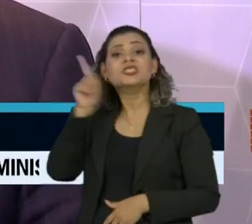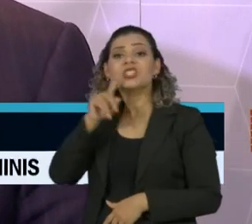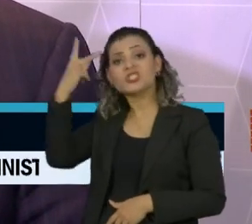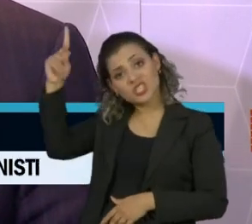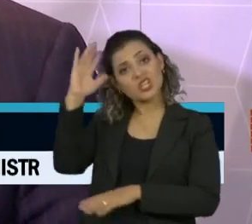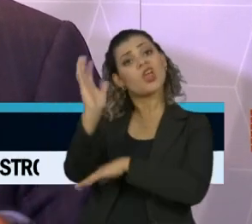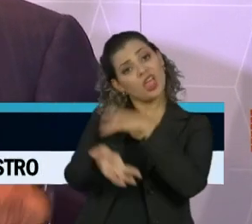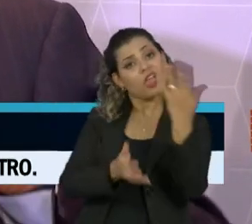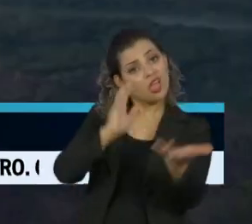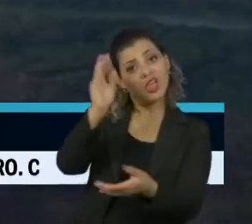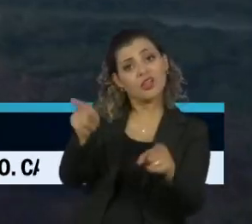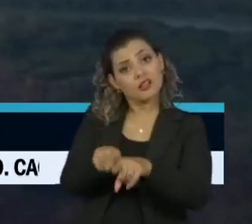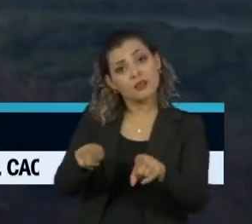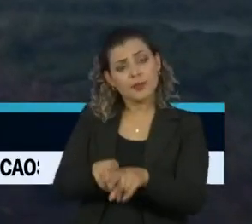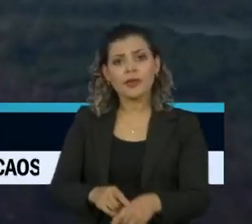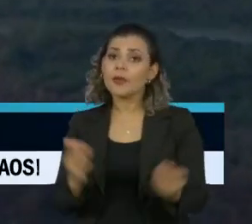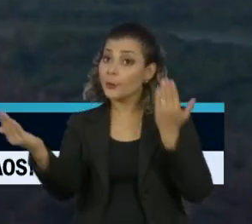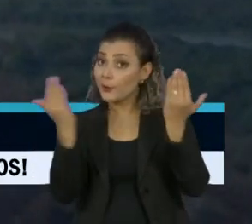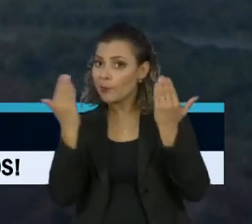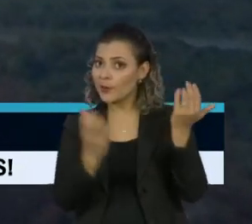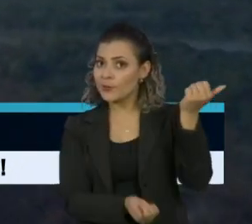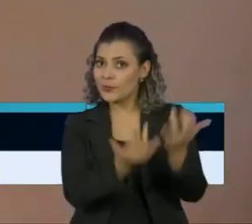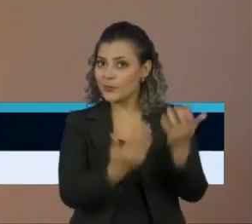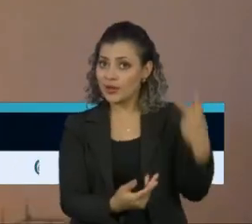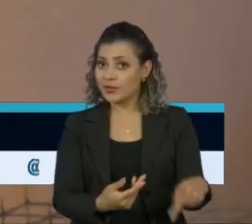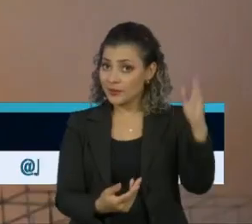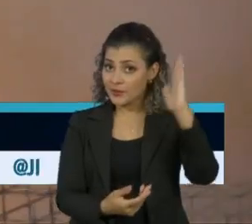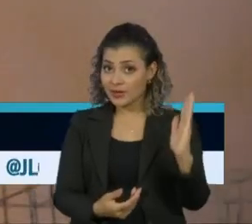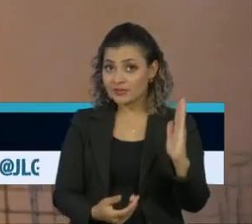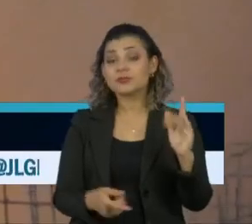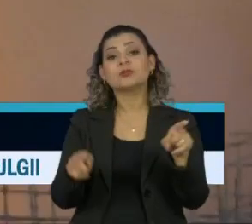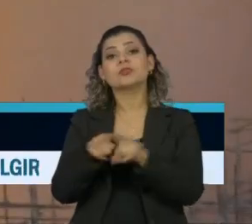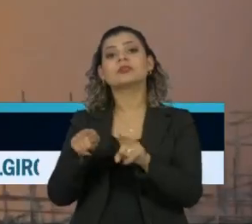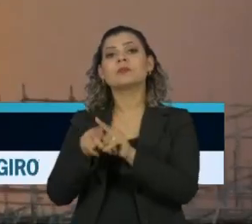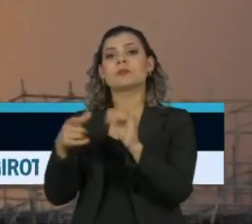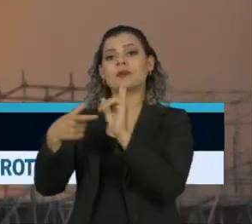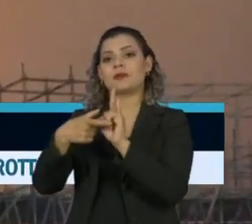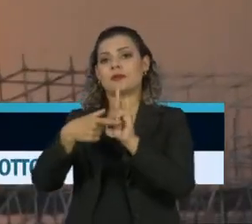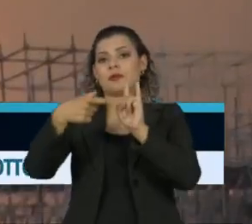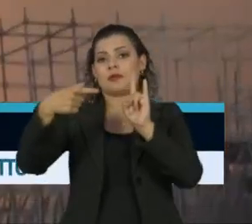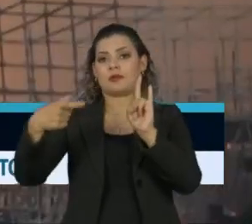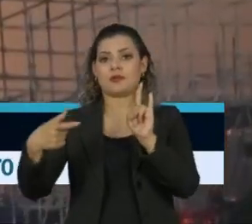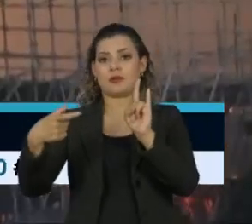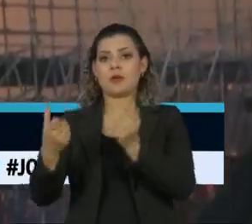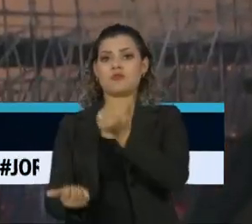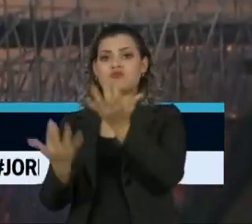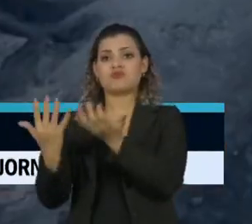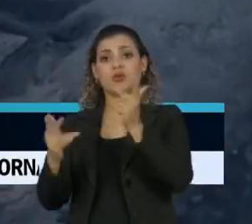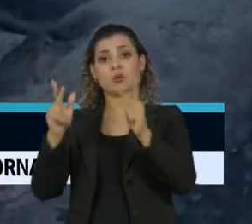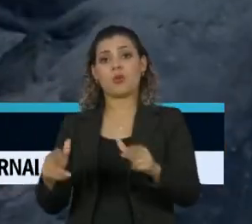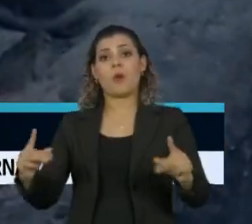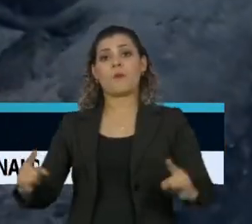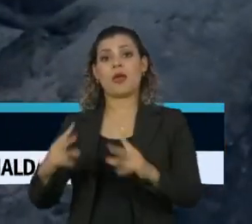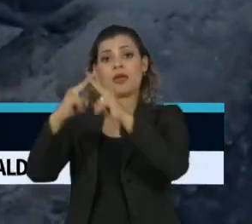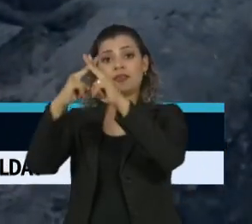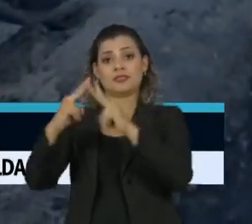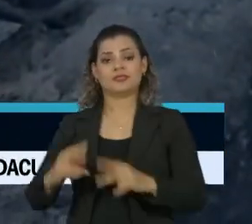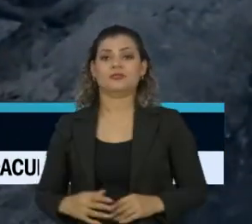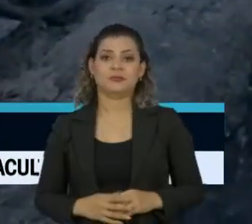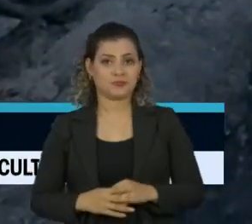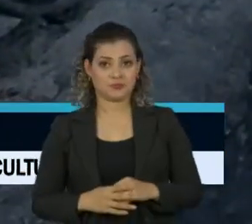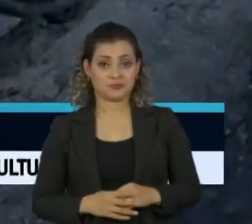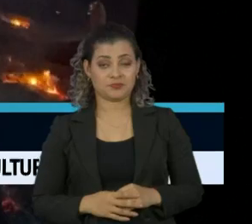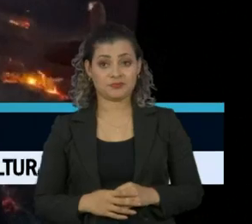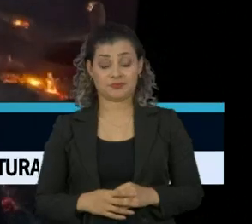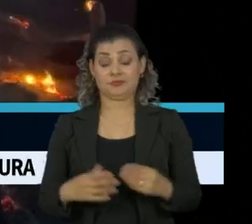florestas e comparou as queimadas no Brasil ao incêndio da Catedral Notre-Dame, em Paris. As declarações